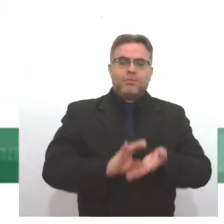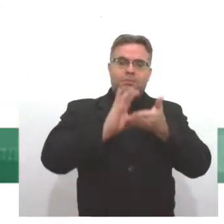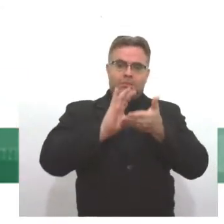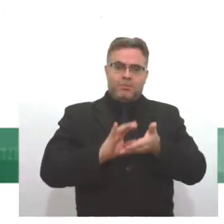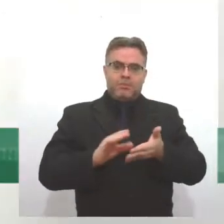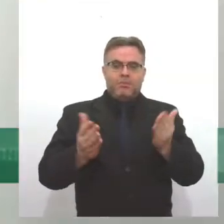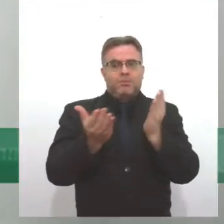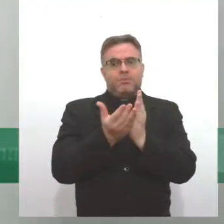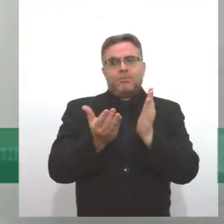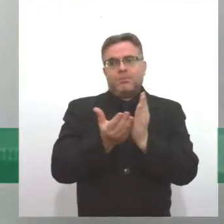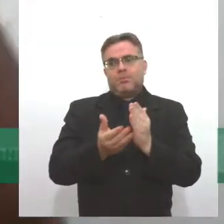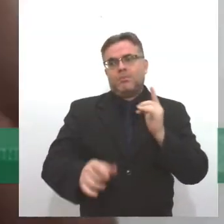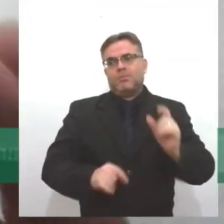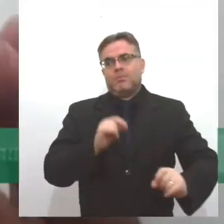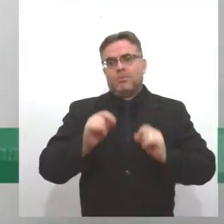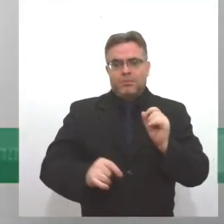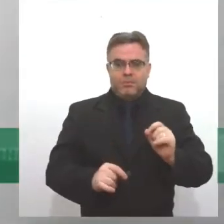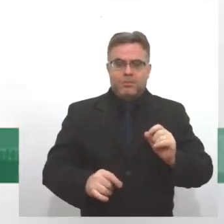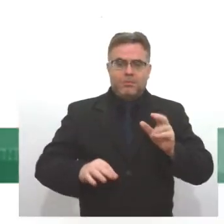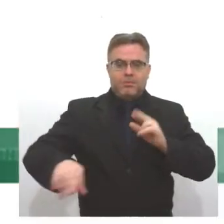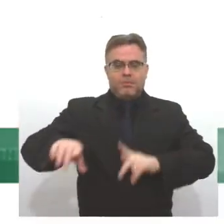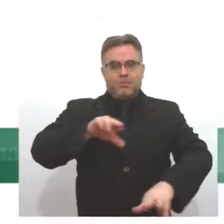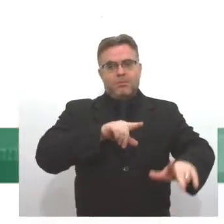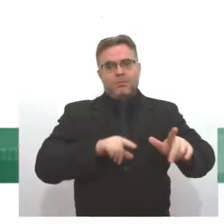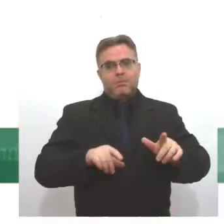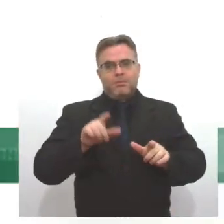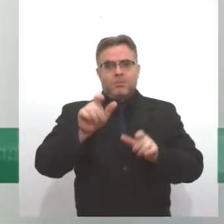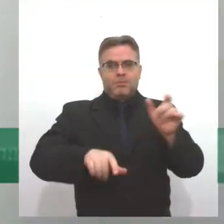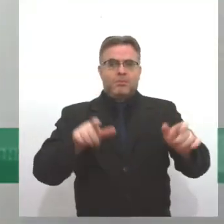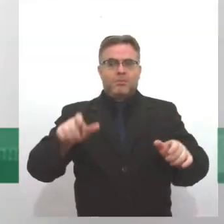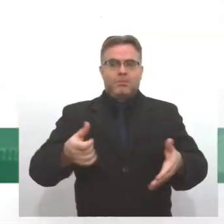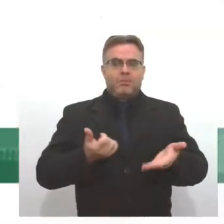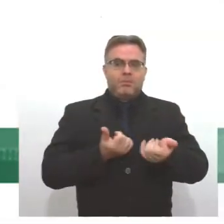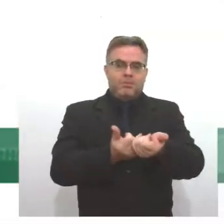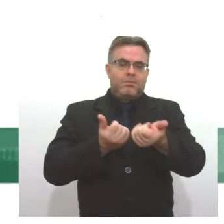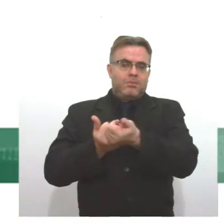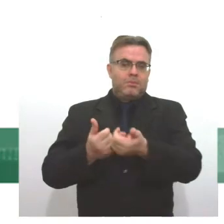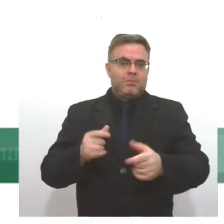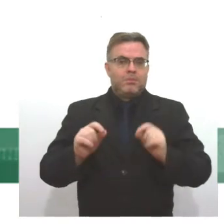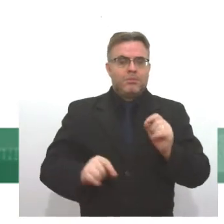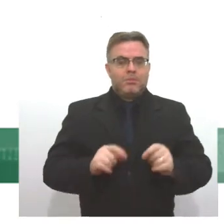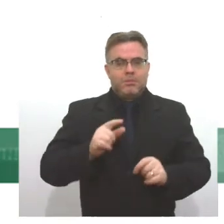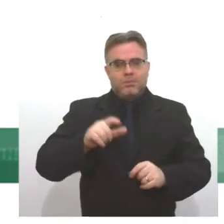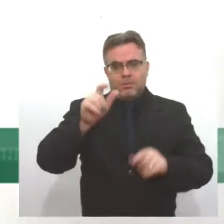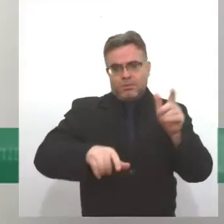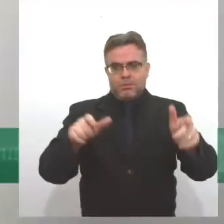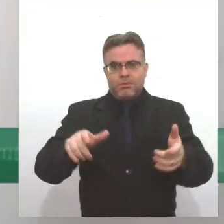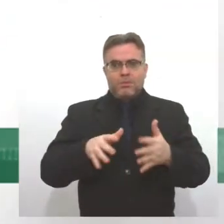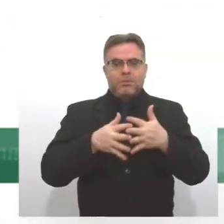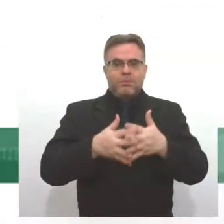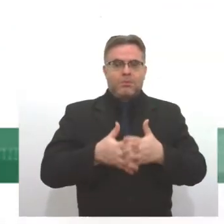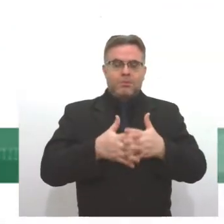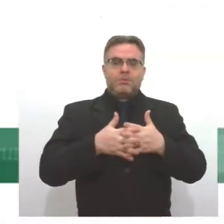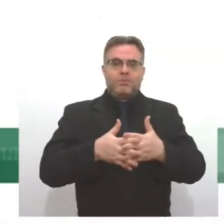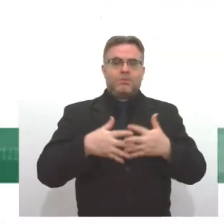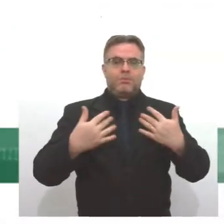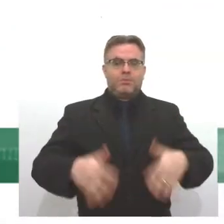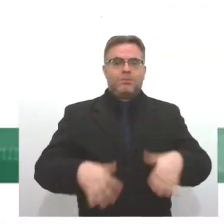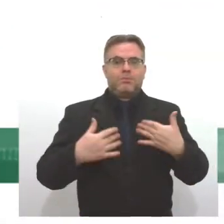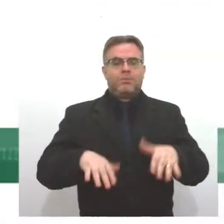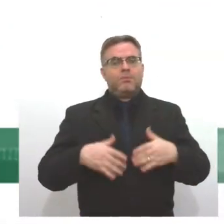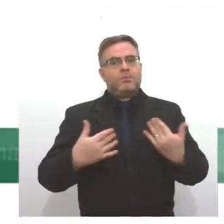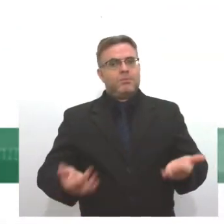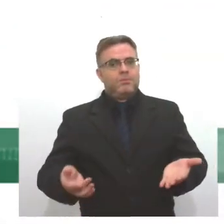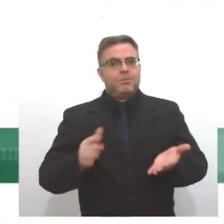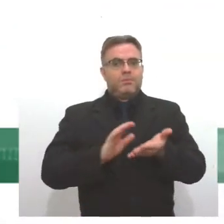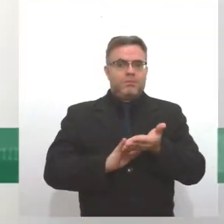evangélico, deu o livre-arbítrio, nós apoiemos isso aí, às vezes as pessoas confundem, fala da Santa Sara Kali, ela